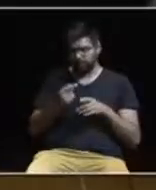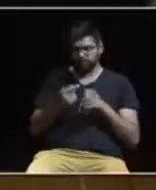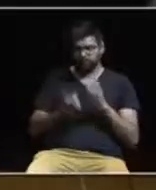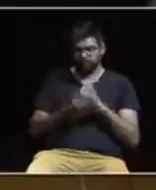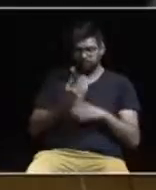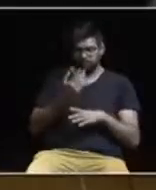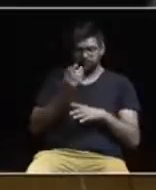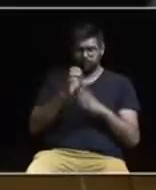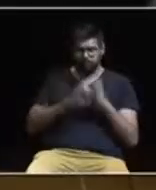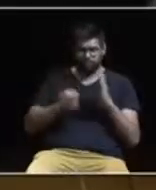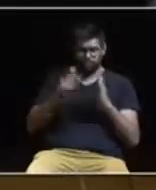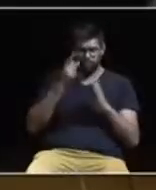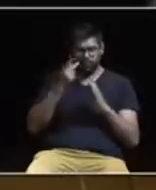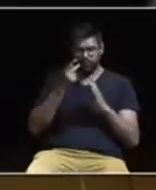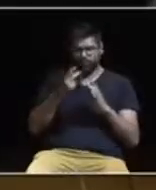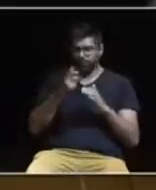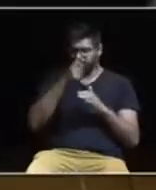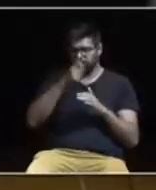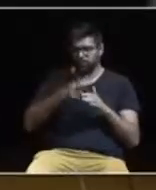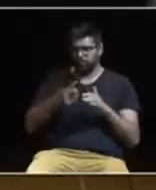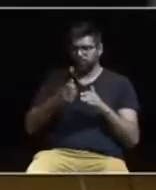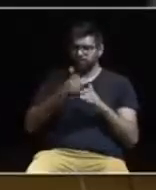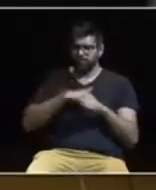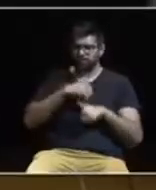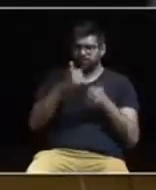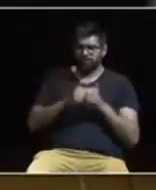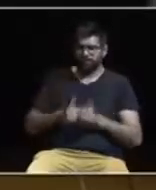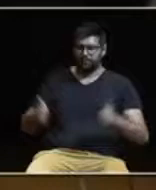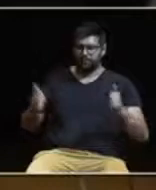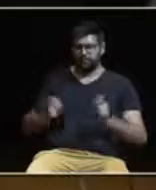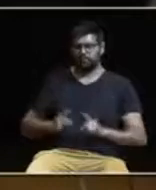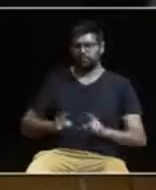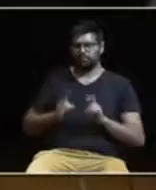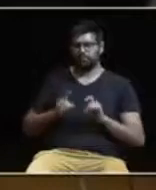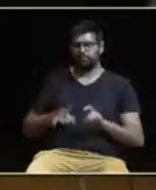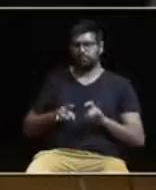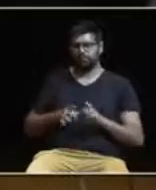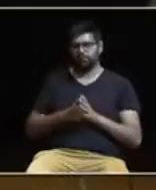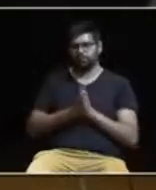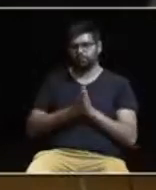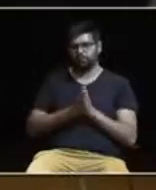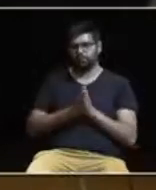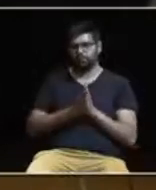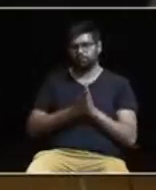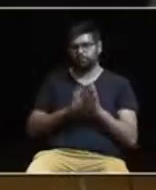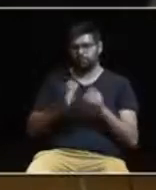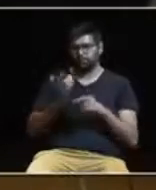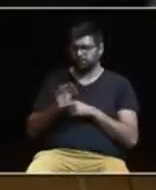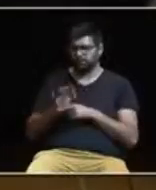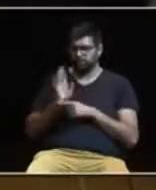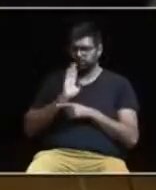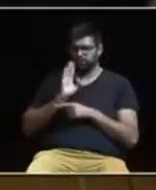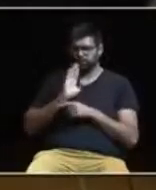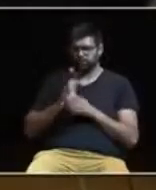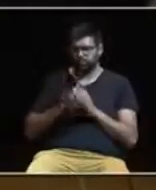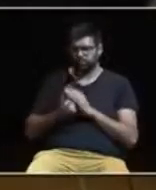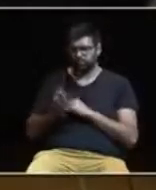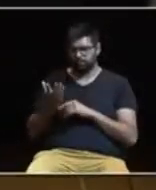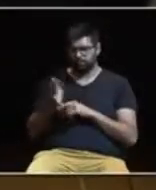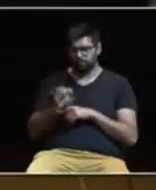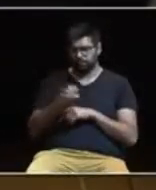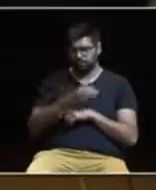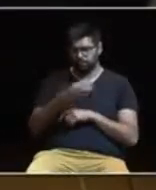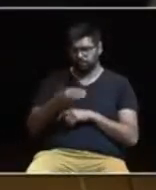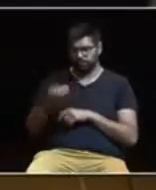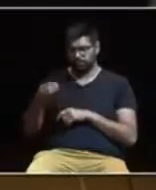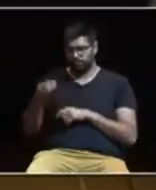de vida e não afastar cada vez mais as pessoas da cidade. Mas há mais exemplos como a contaminação. O que se